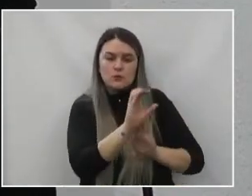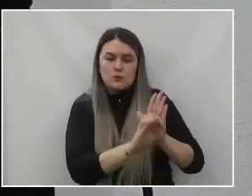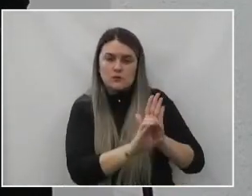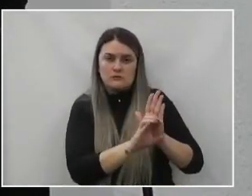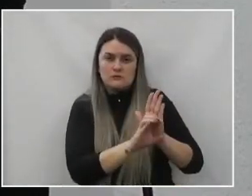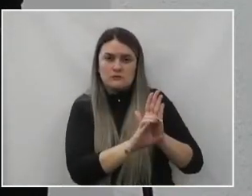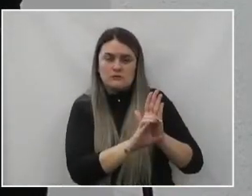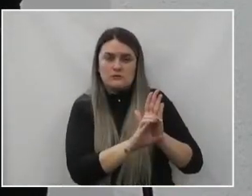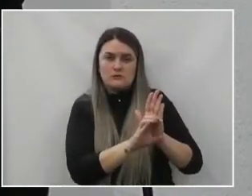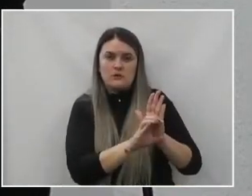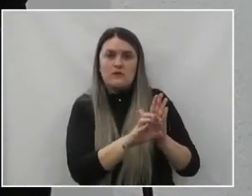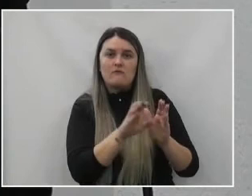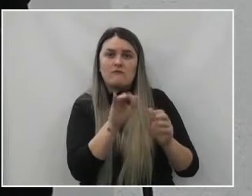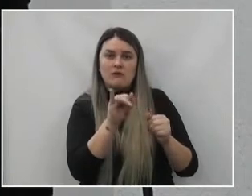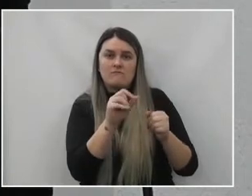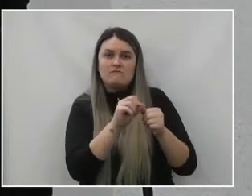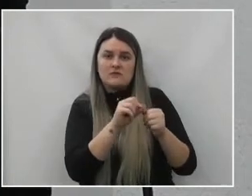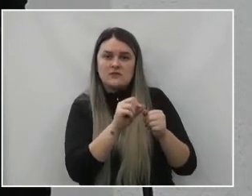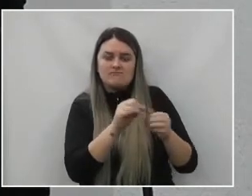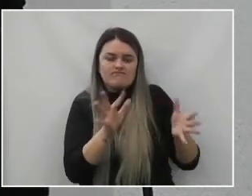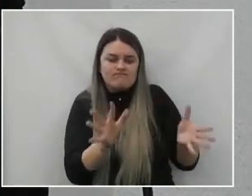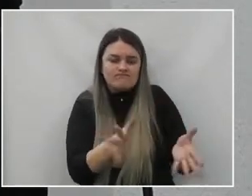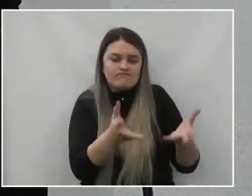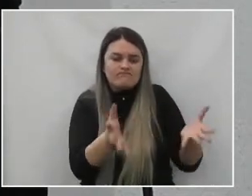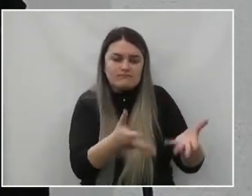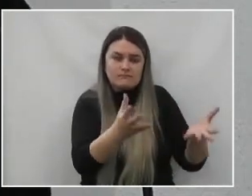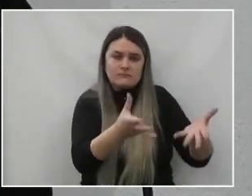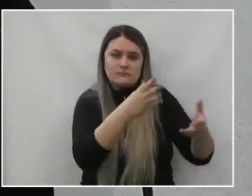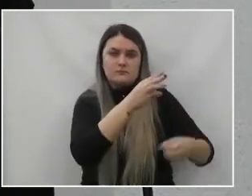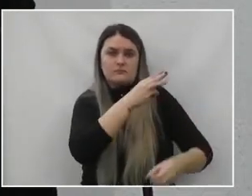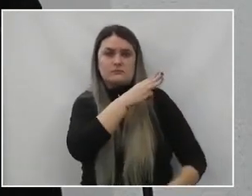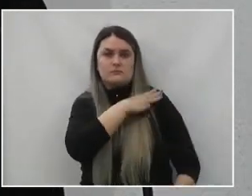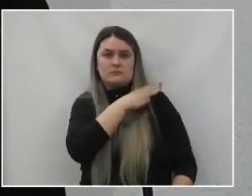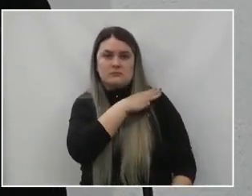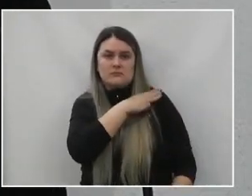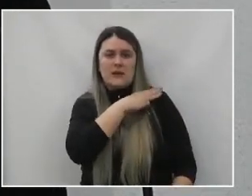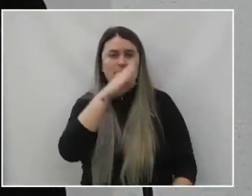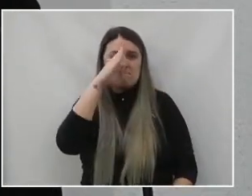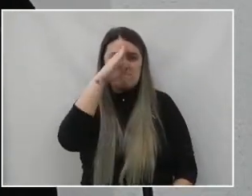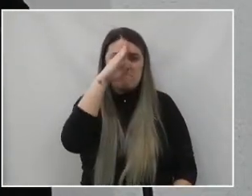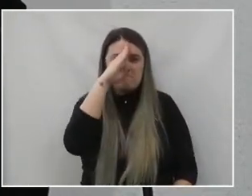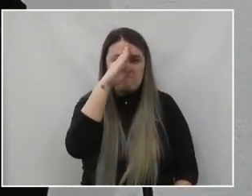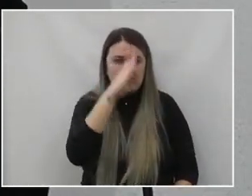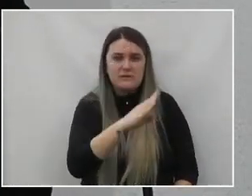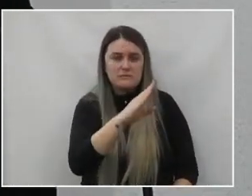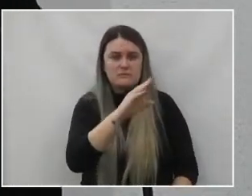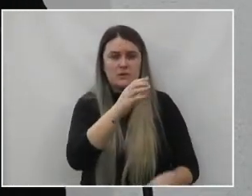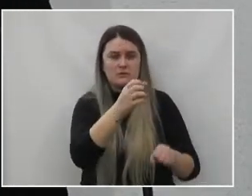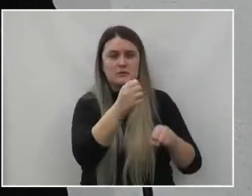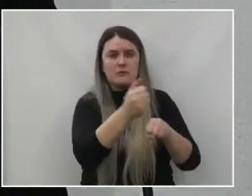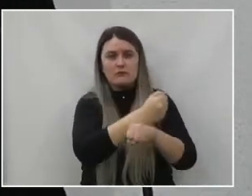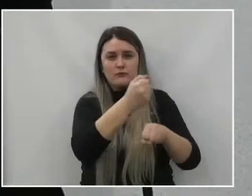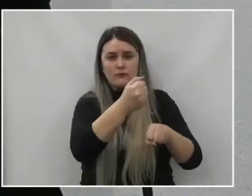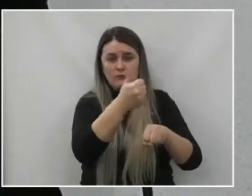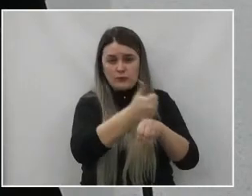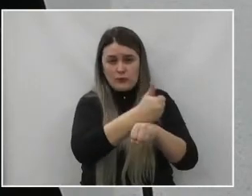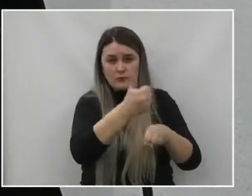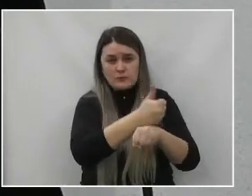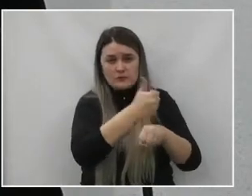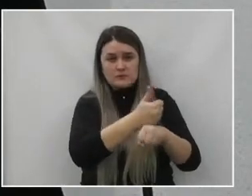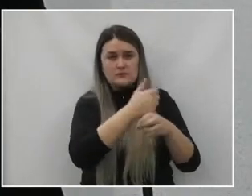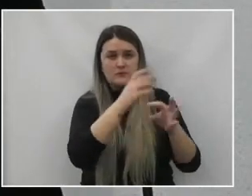atualizar e colocar o ensino médio e, principalmente, na área técnica, de forma atualizada.